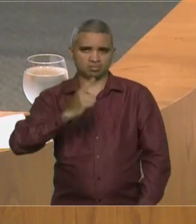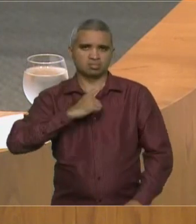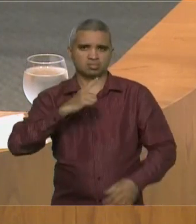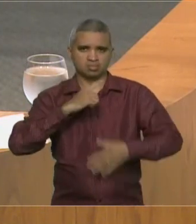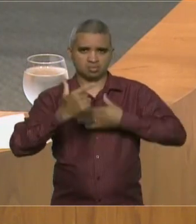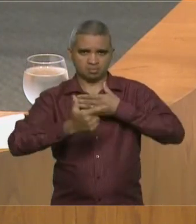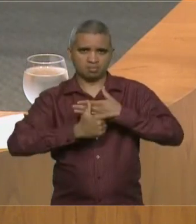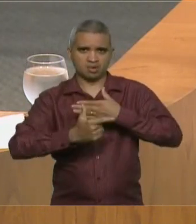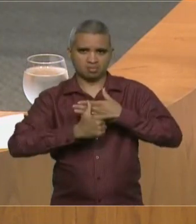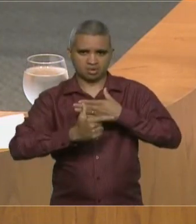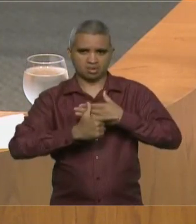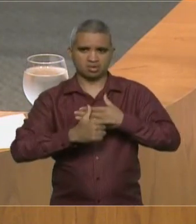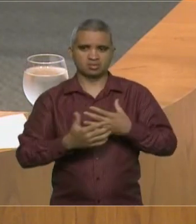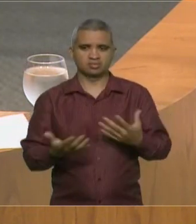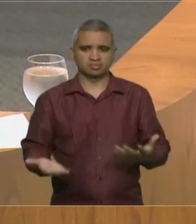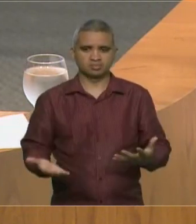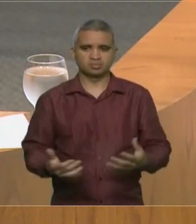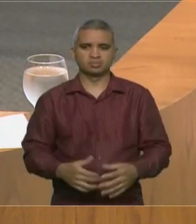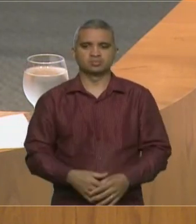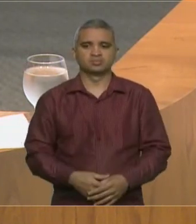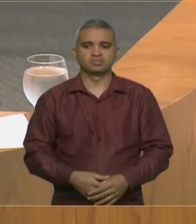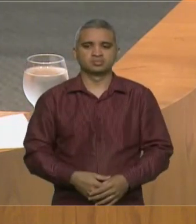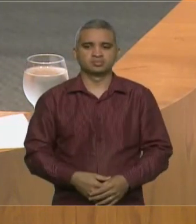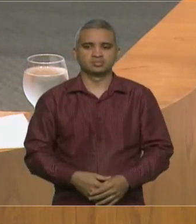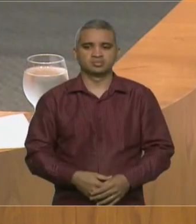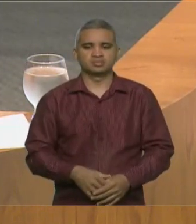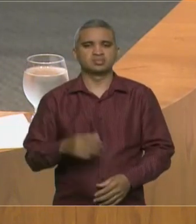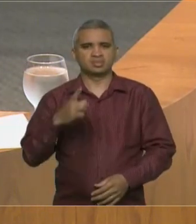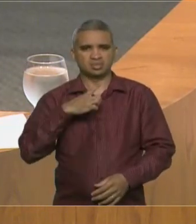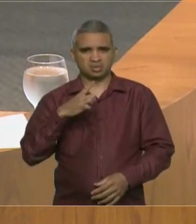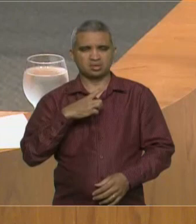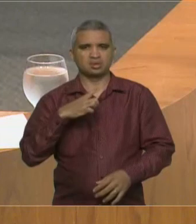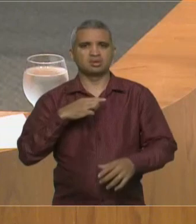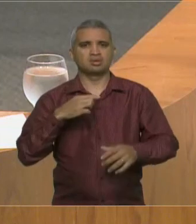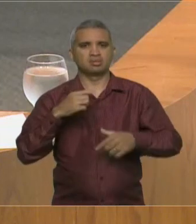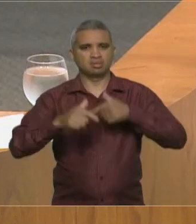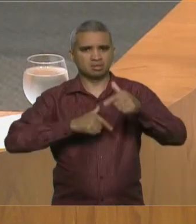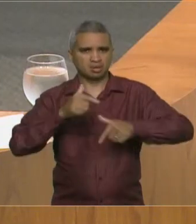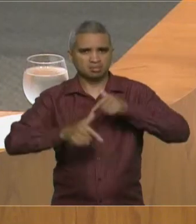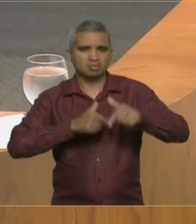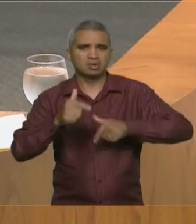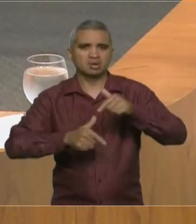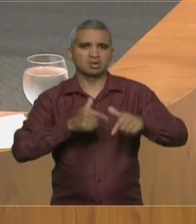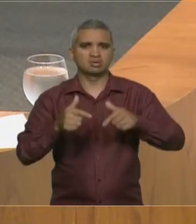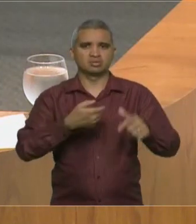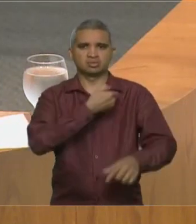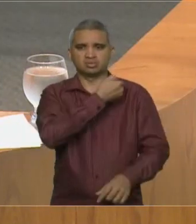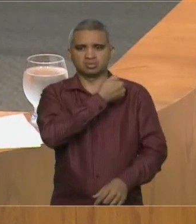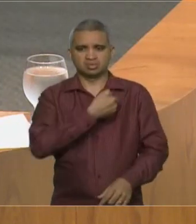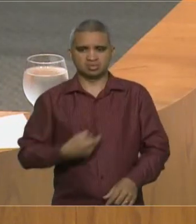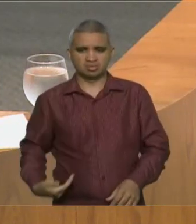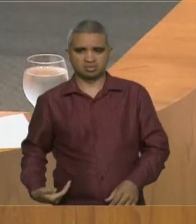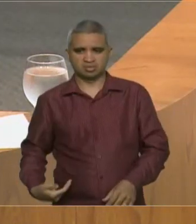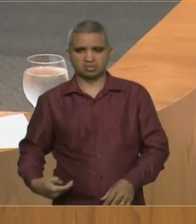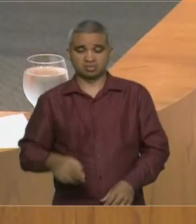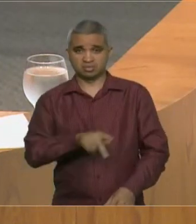Para concluir, enfim, são muitas ações positivas do nosso governador Bolsonaro,